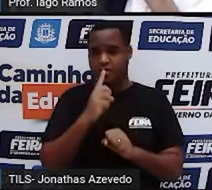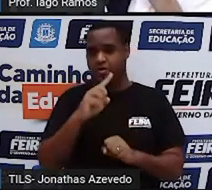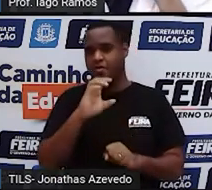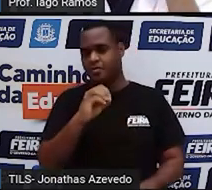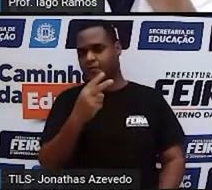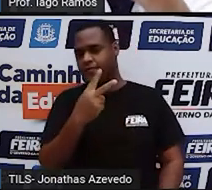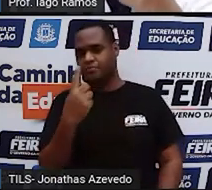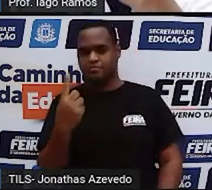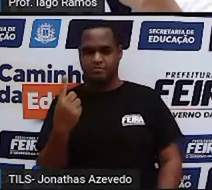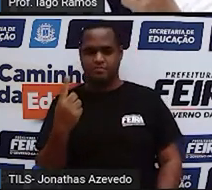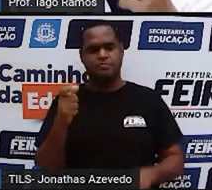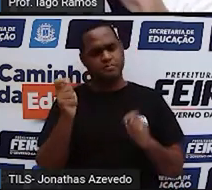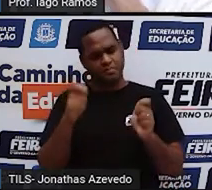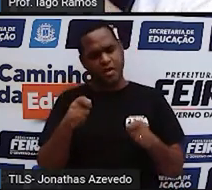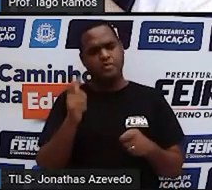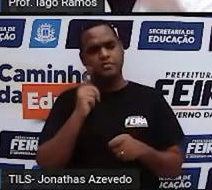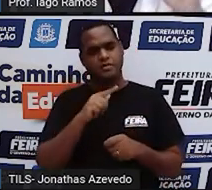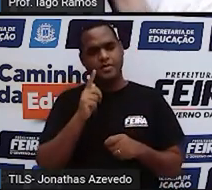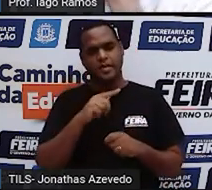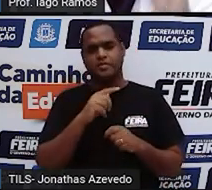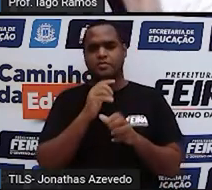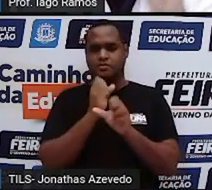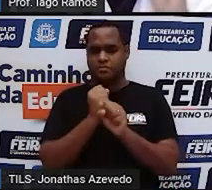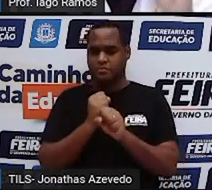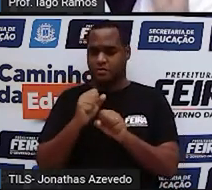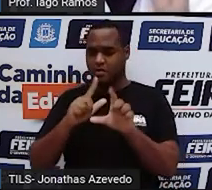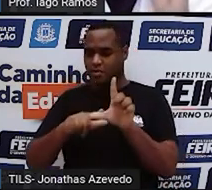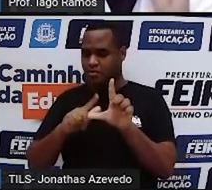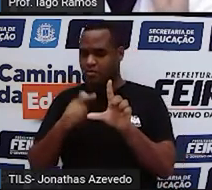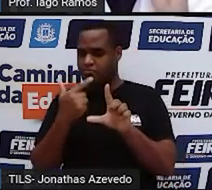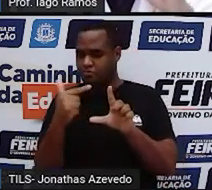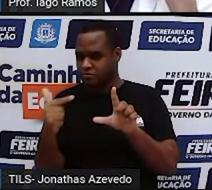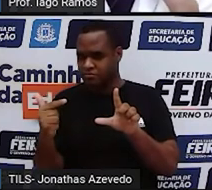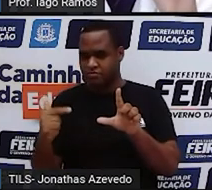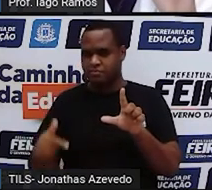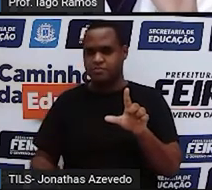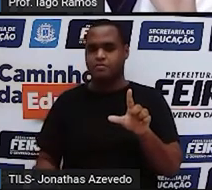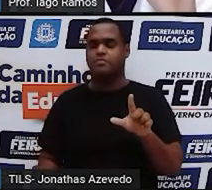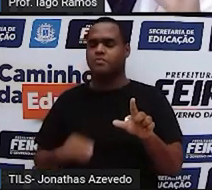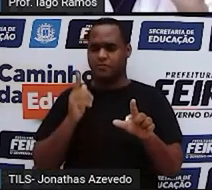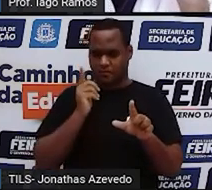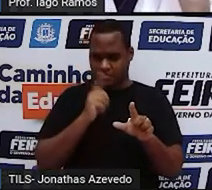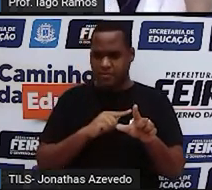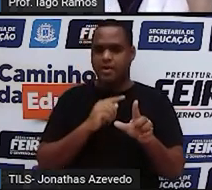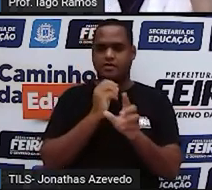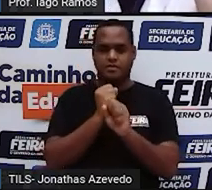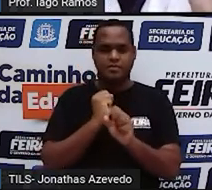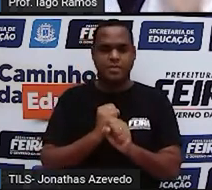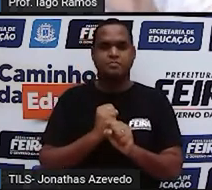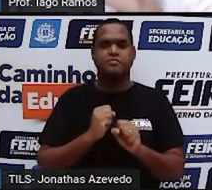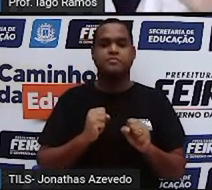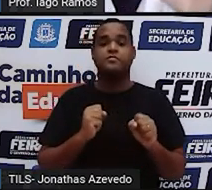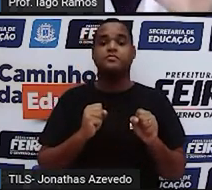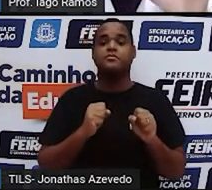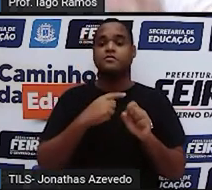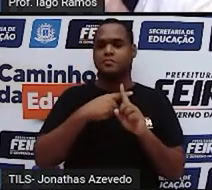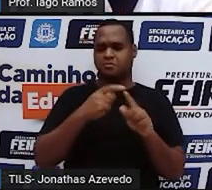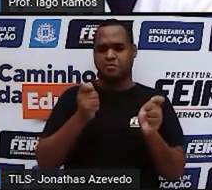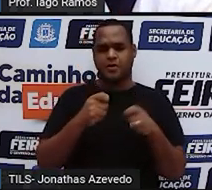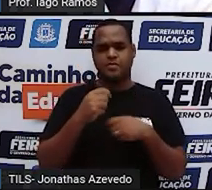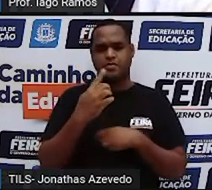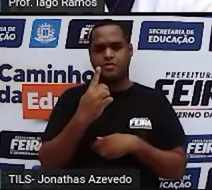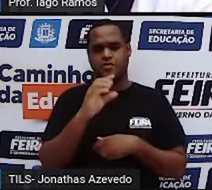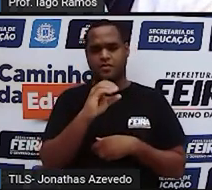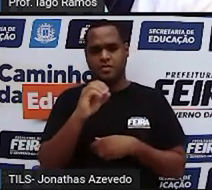.021. Dá para somar. Os dois não têm letra. Dá para somar. O 100x não fez nada.